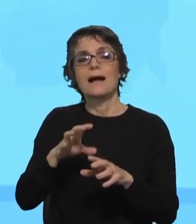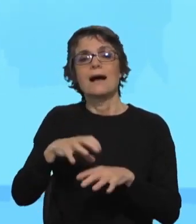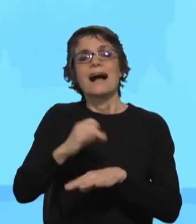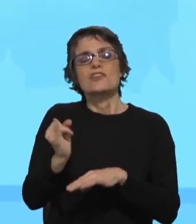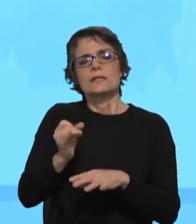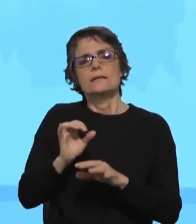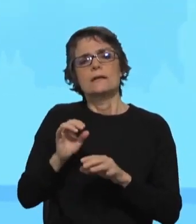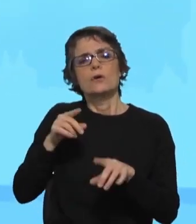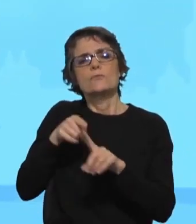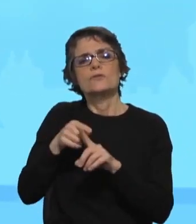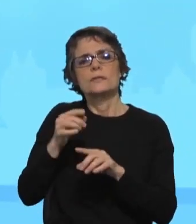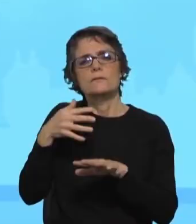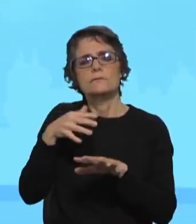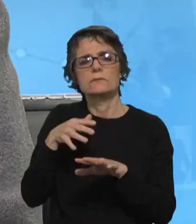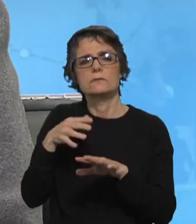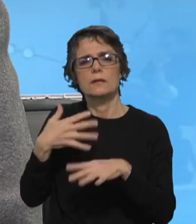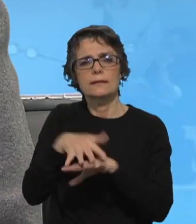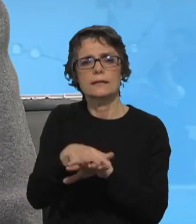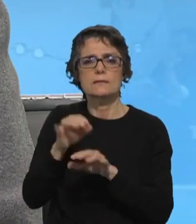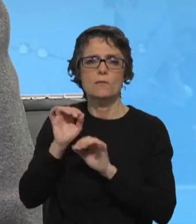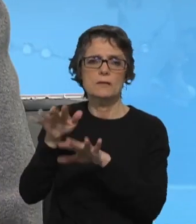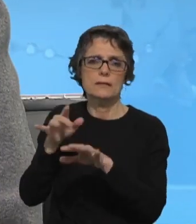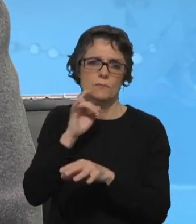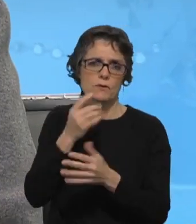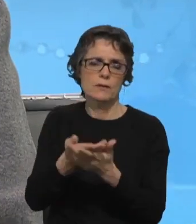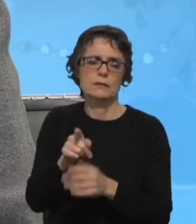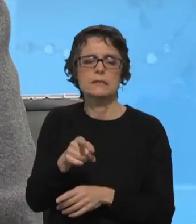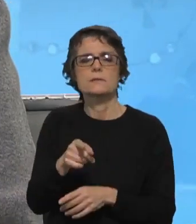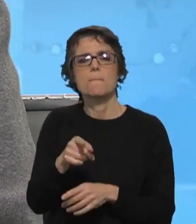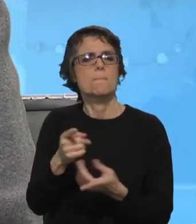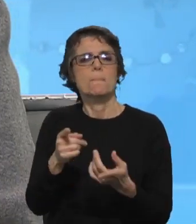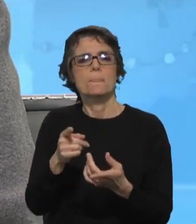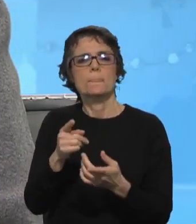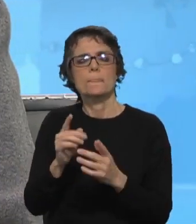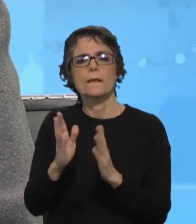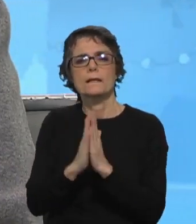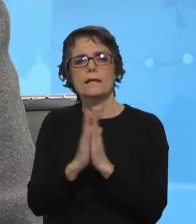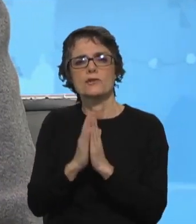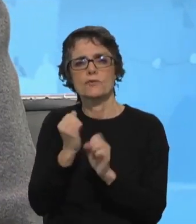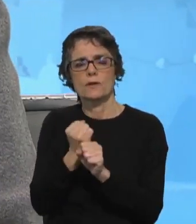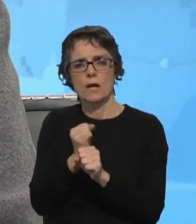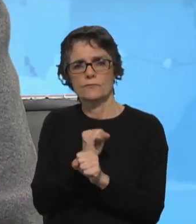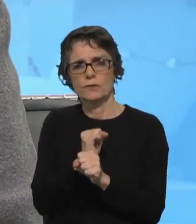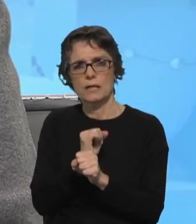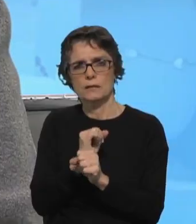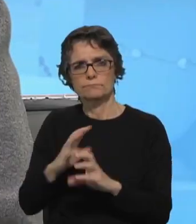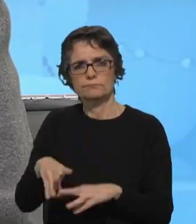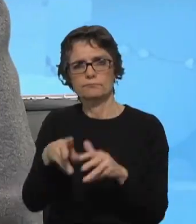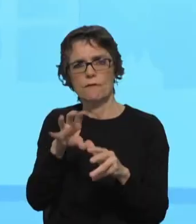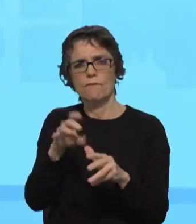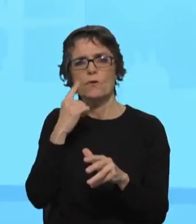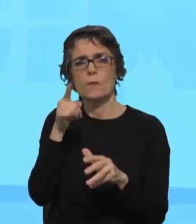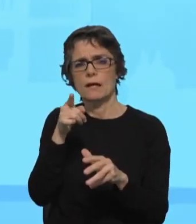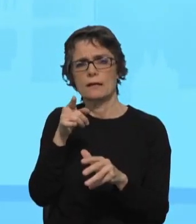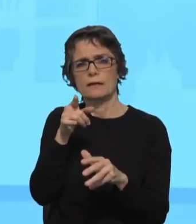Migrações e Asilo, o que é que puderam receber da forma como é visto o trabalho que a Igreja tem desenvolvido nesta área? Apesar de ser um organismo novo, de ser uma pessoa